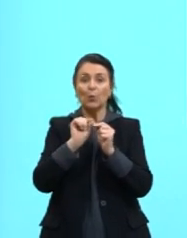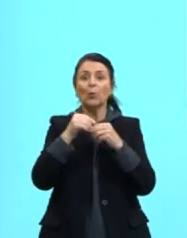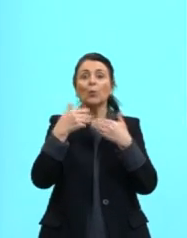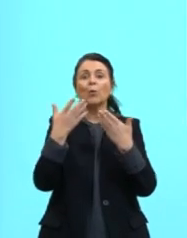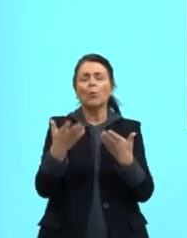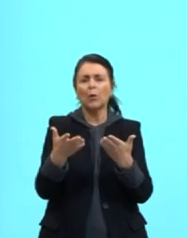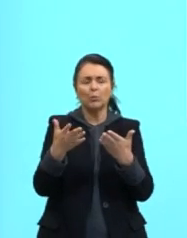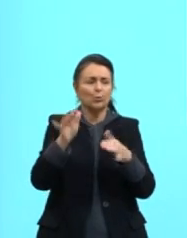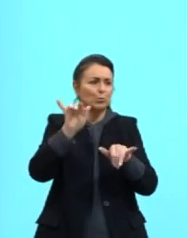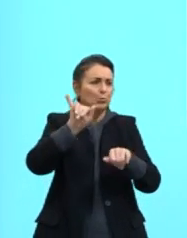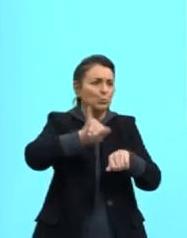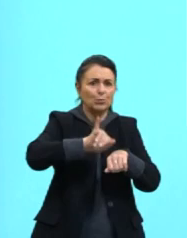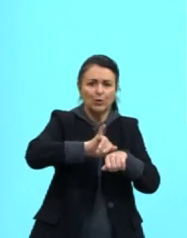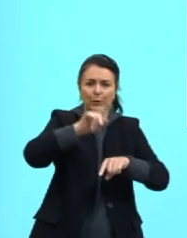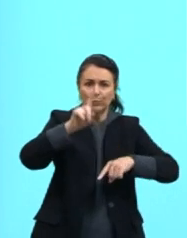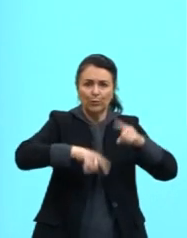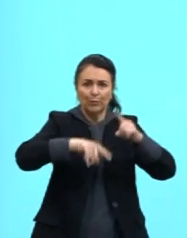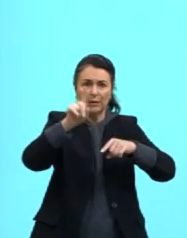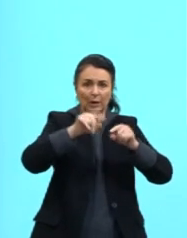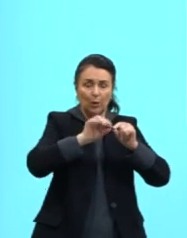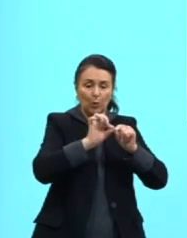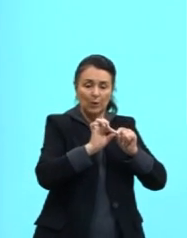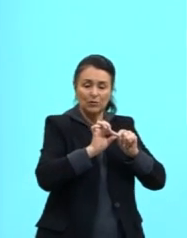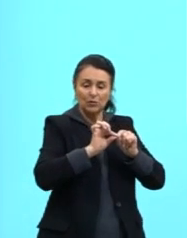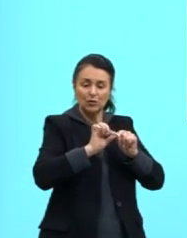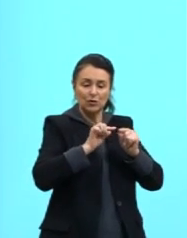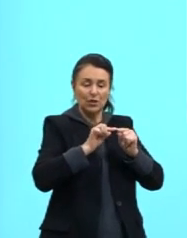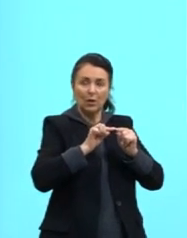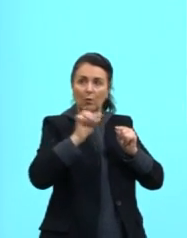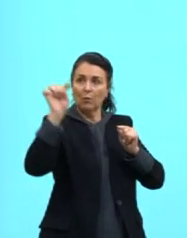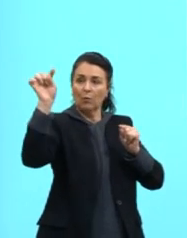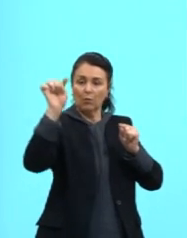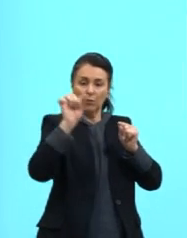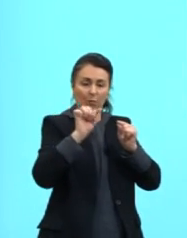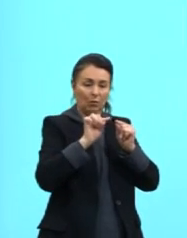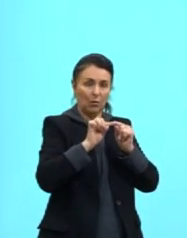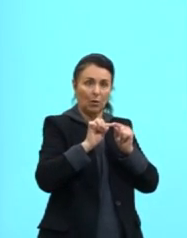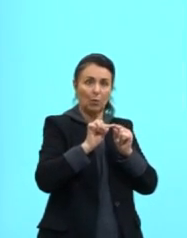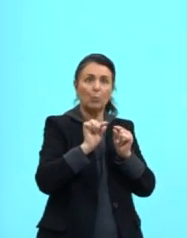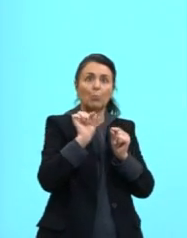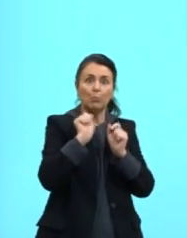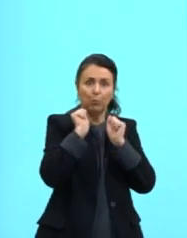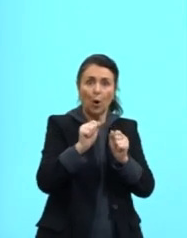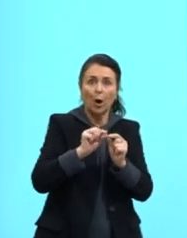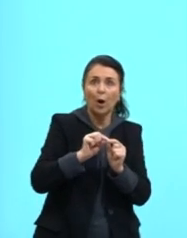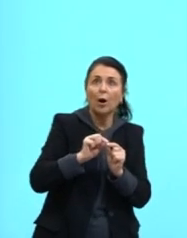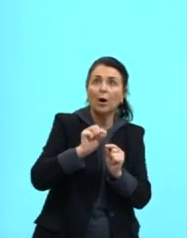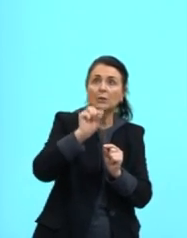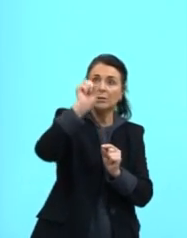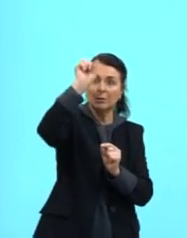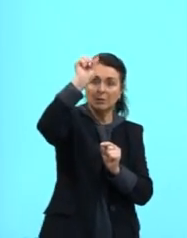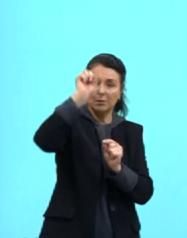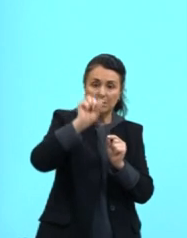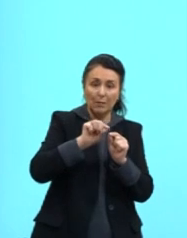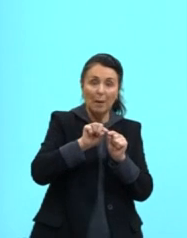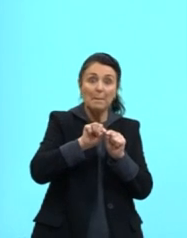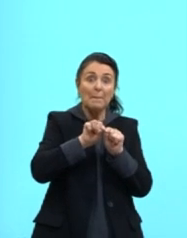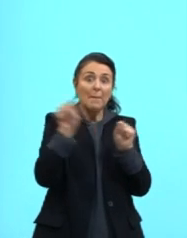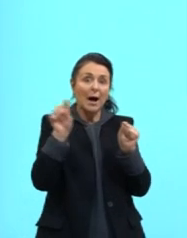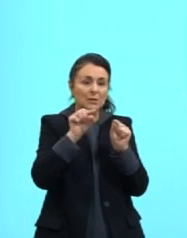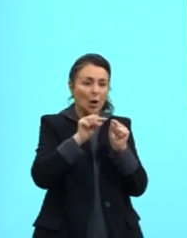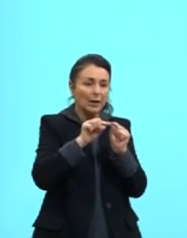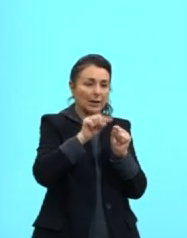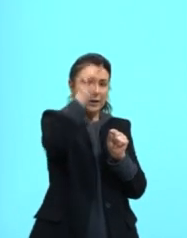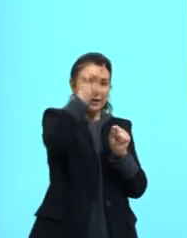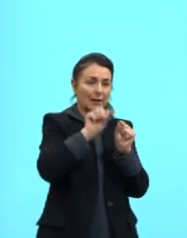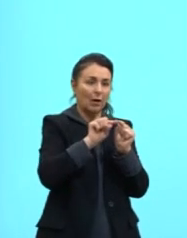objeto de forma diagonal. Então, a gente está lançando ele tanto para cima, mas ele também está se deslocando em